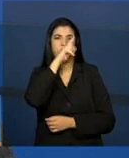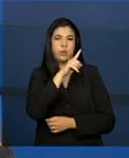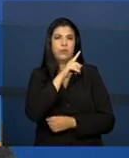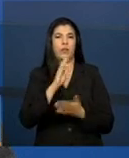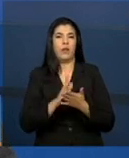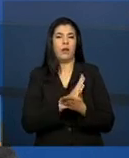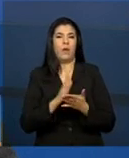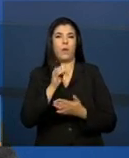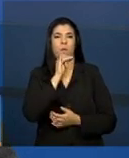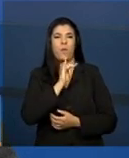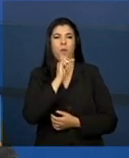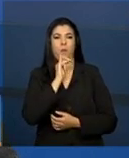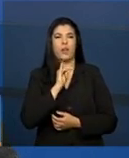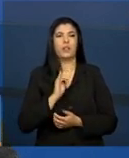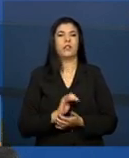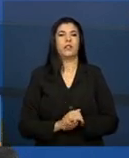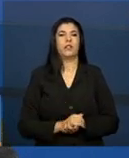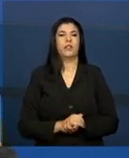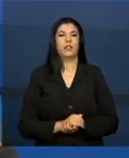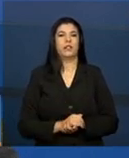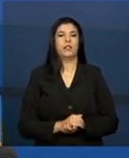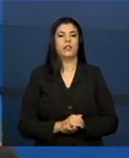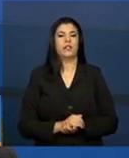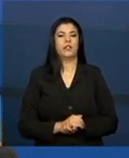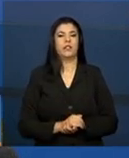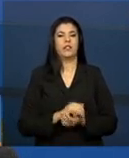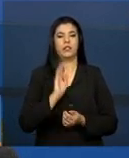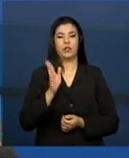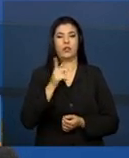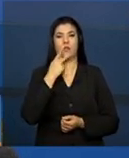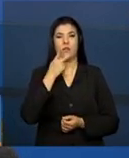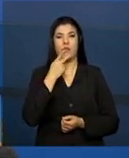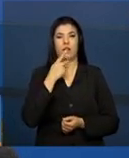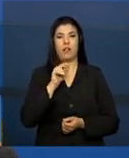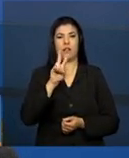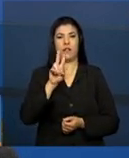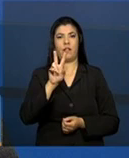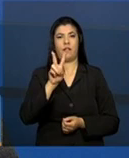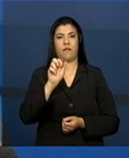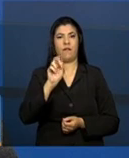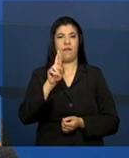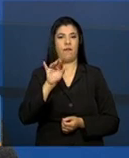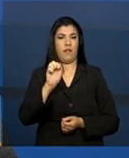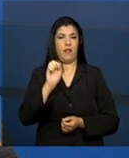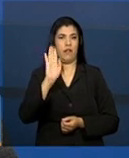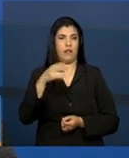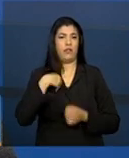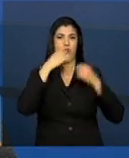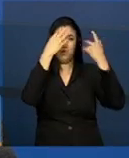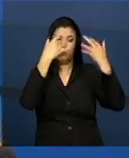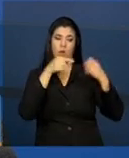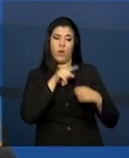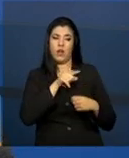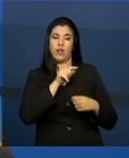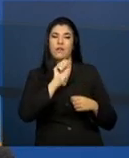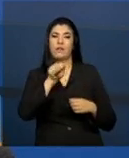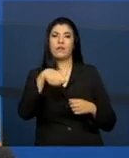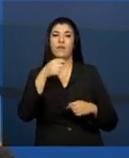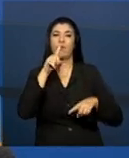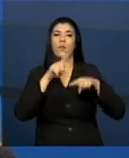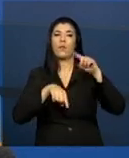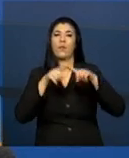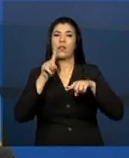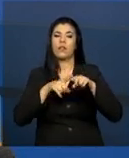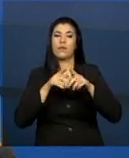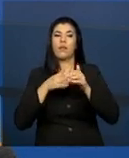dificuldades é que, como Valéria mencionou também, ele é um instrumental pensado para apoiar o processo de